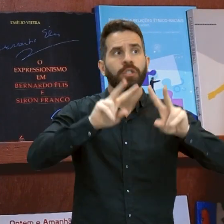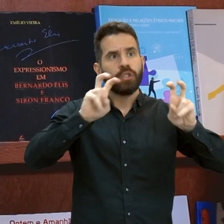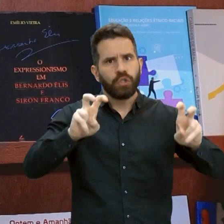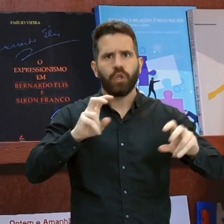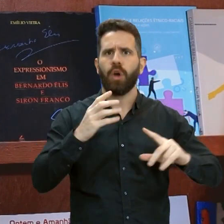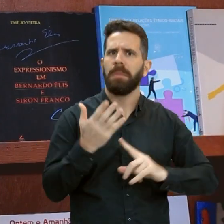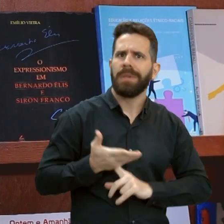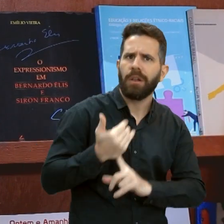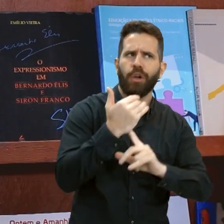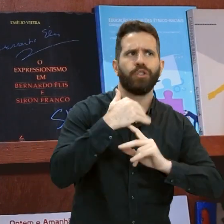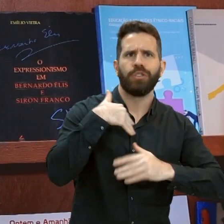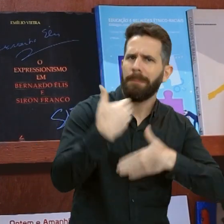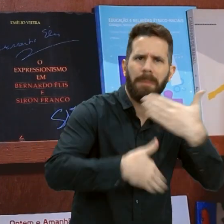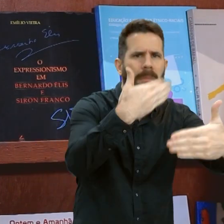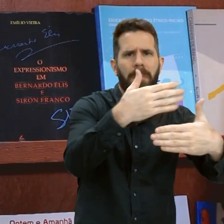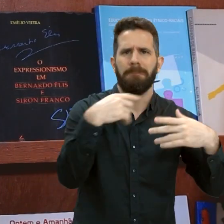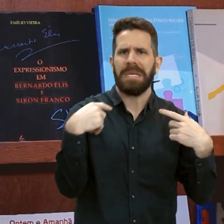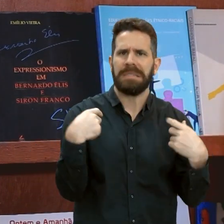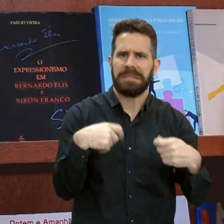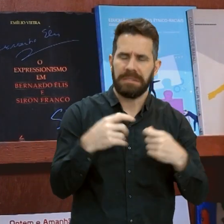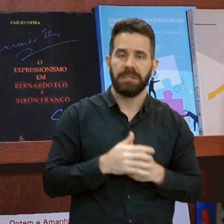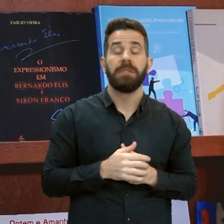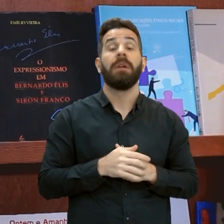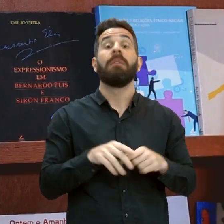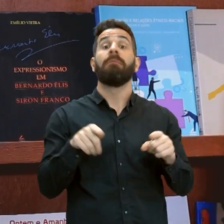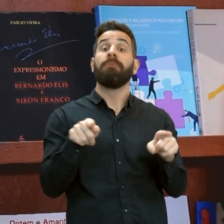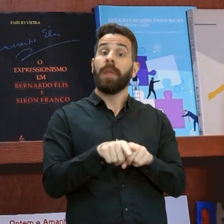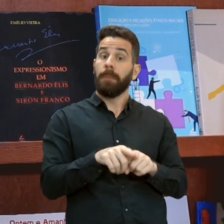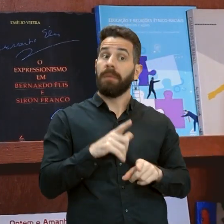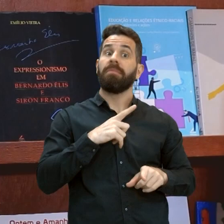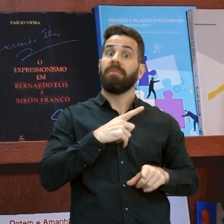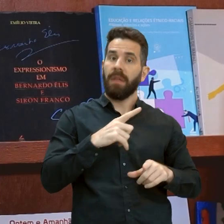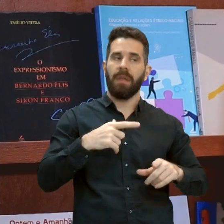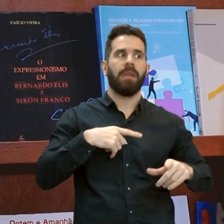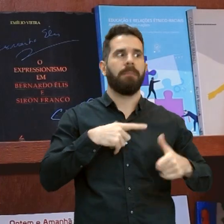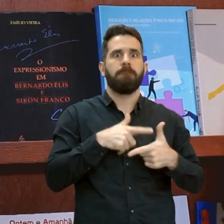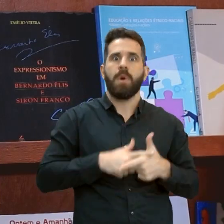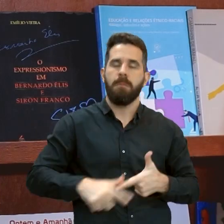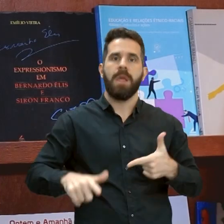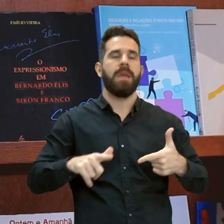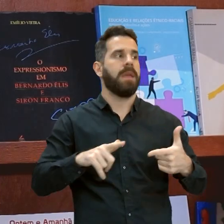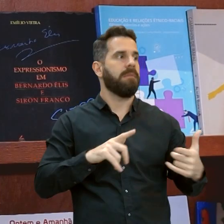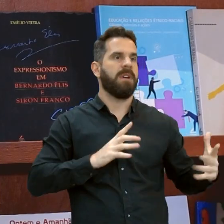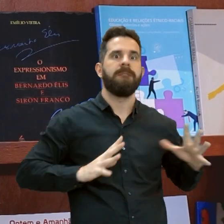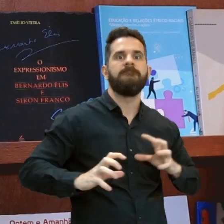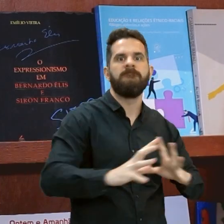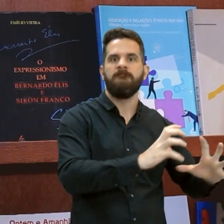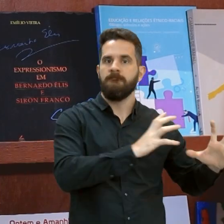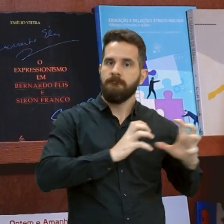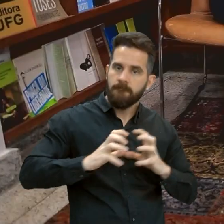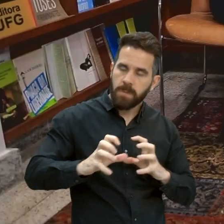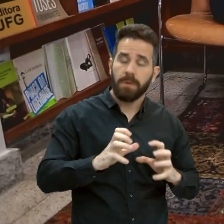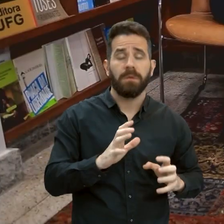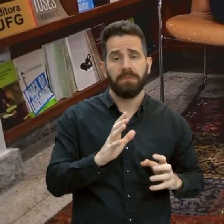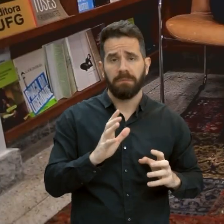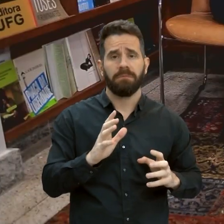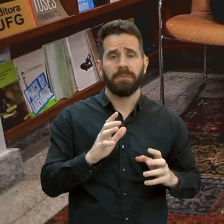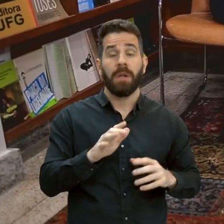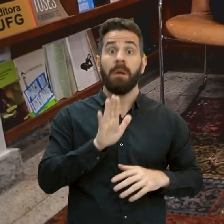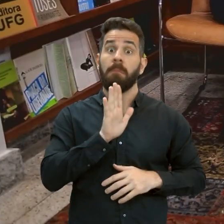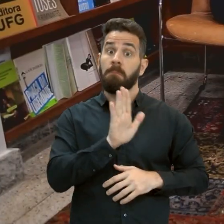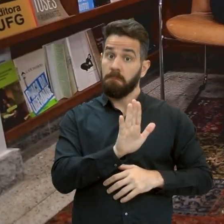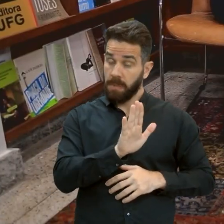a engenharia se fazia muito forte como uma questão de autonomia do país. E a